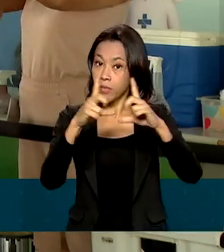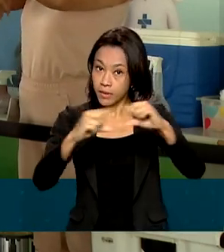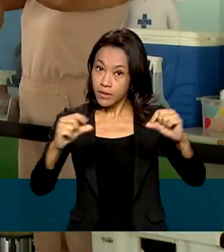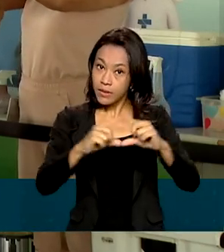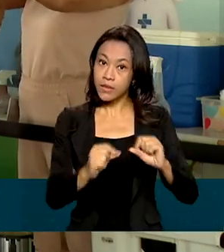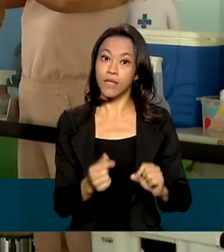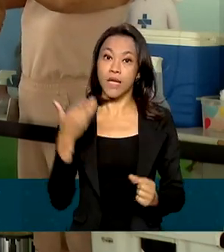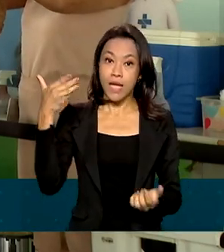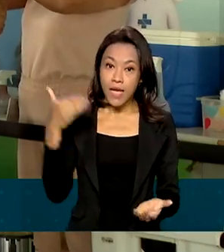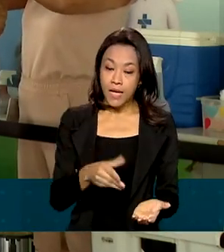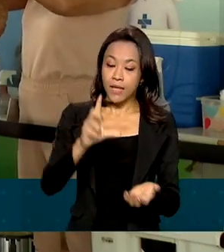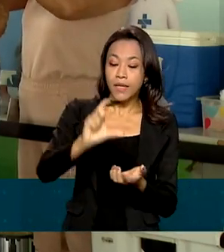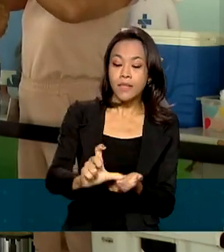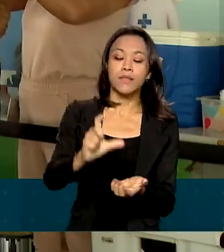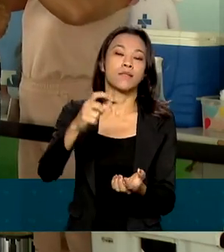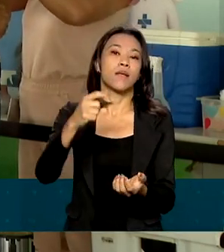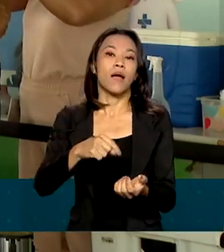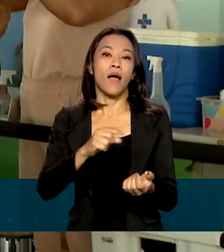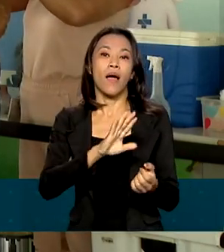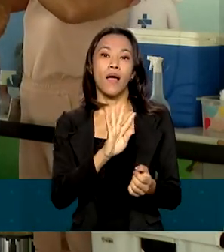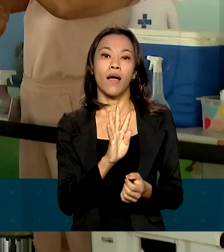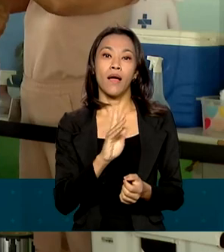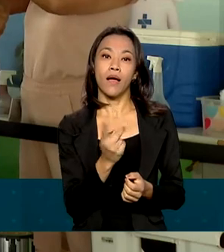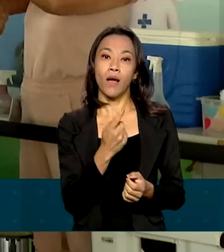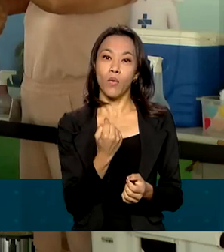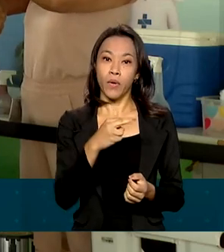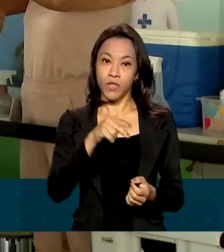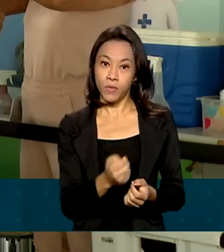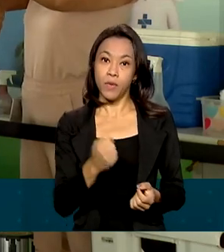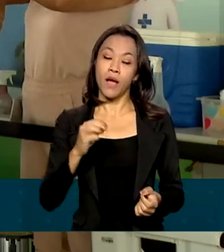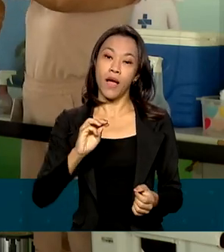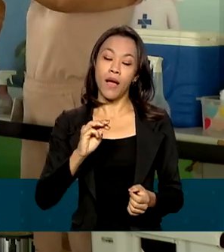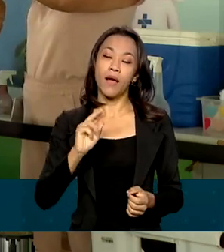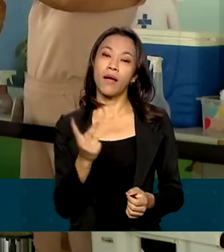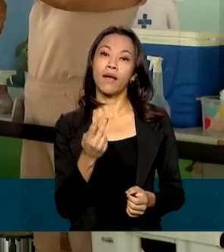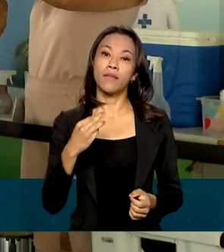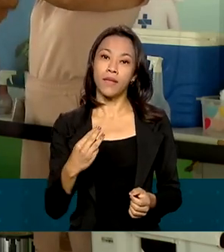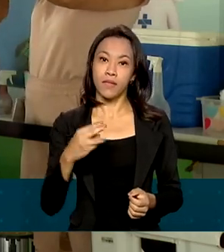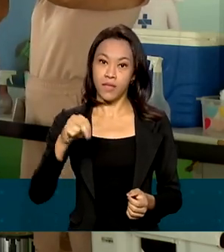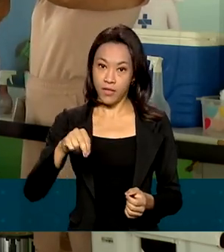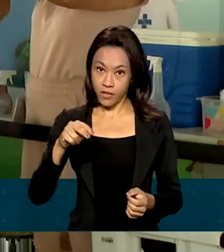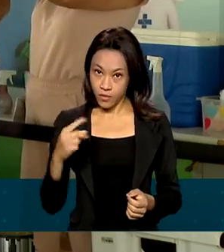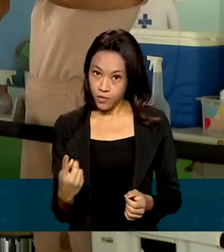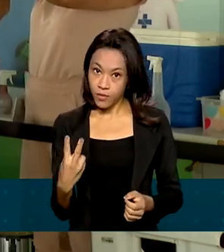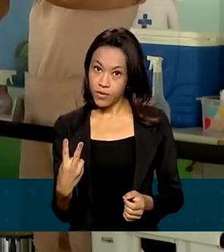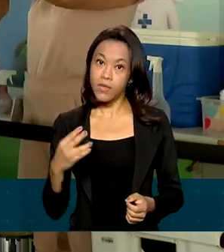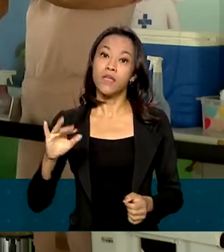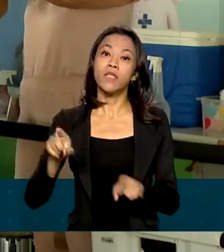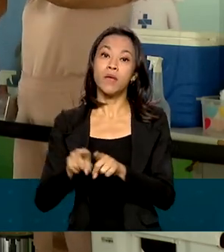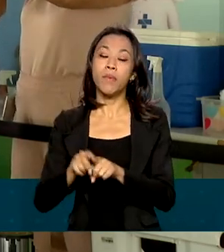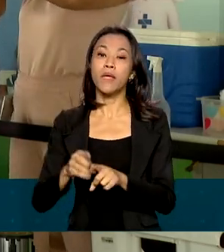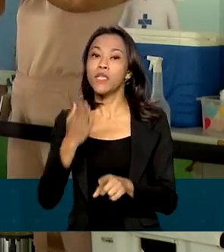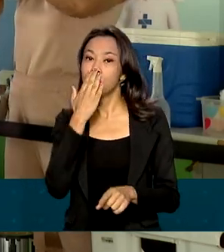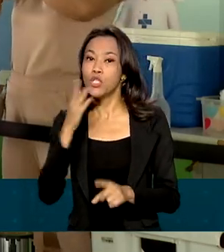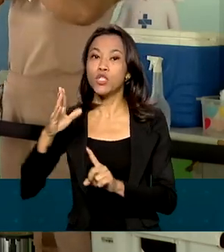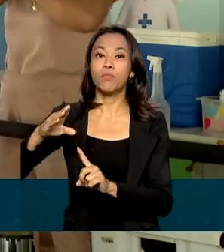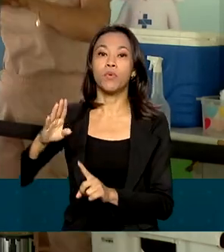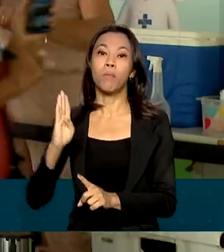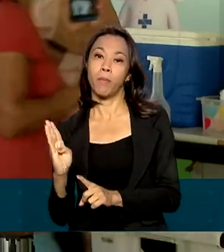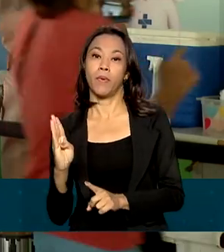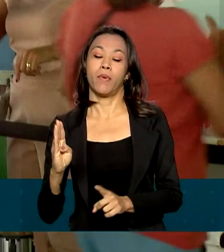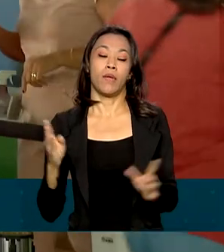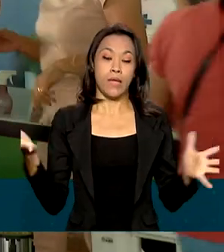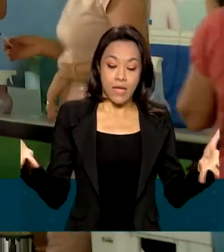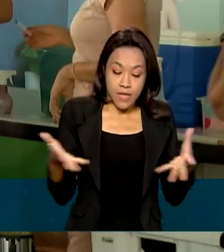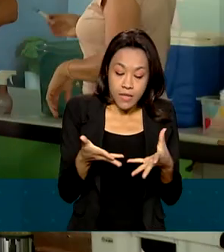imunizante é eficaz contra as cepas H1N1, H3N2 e tipo B. O dia de mobilização nacional da campanha está